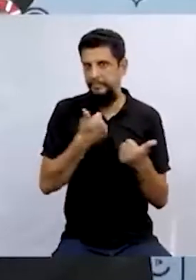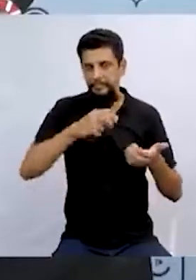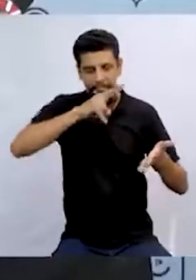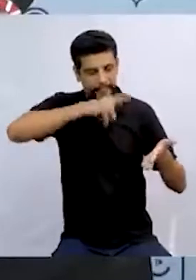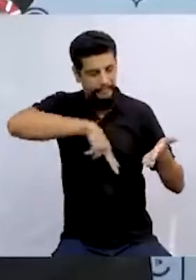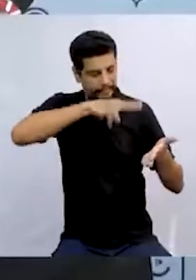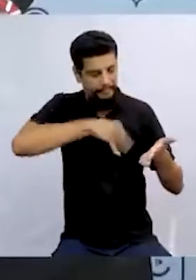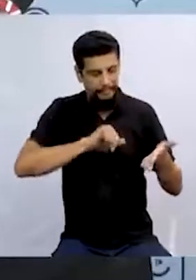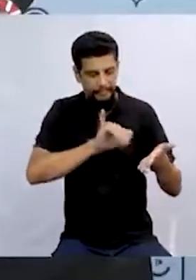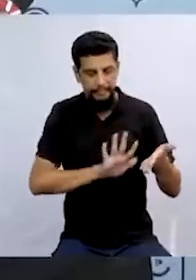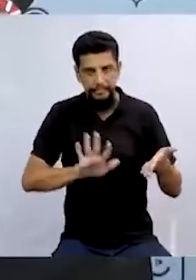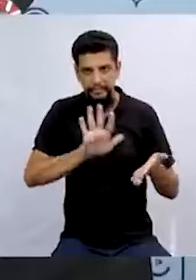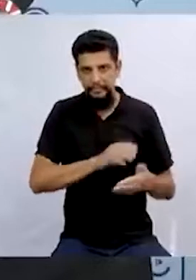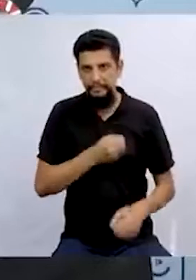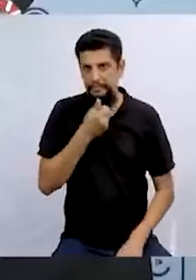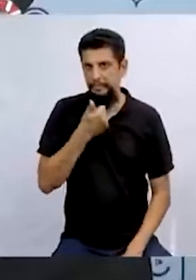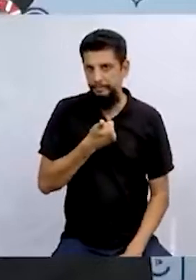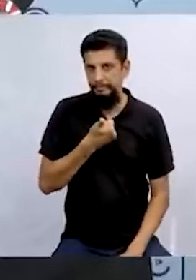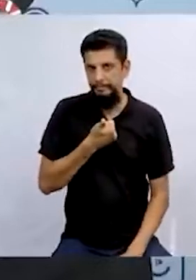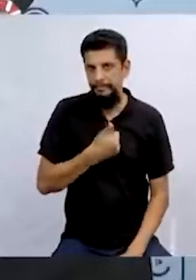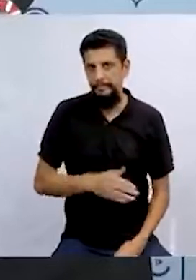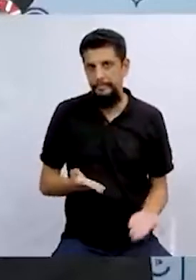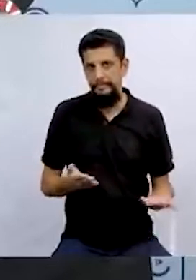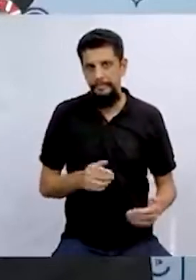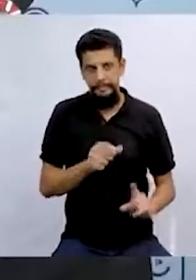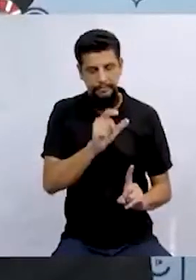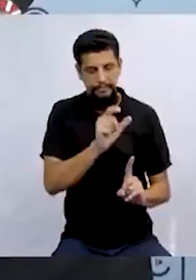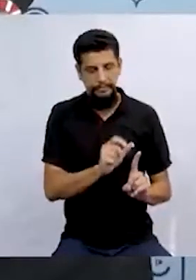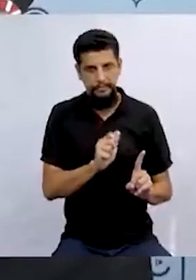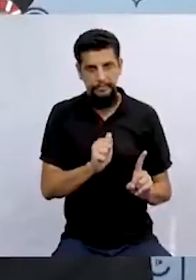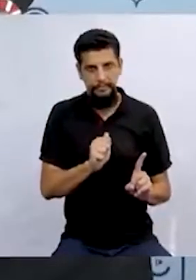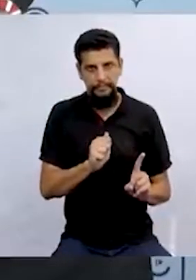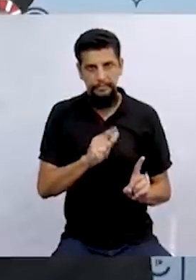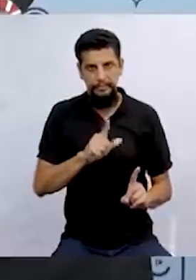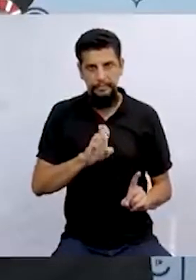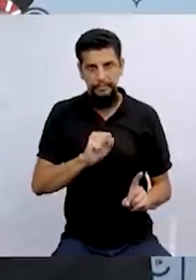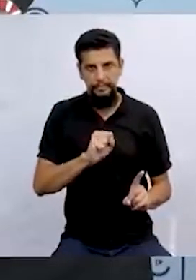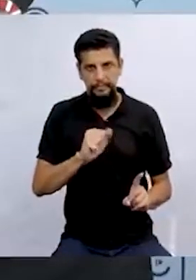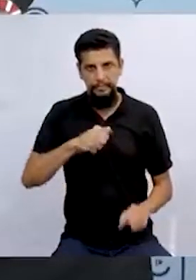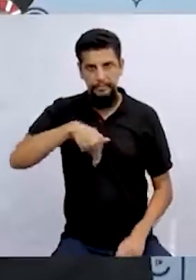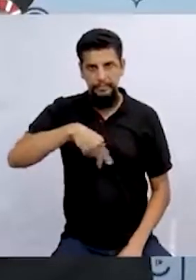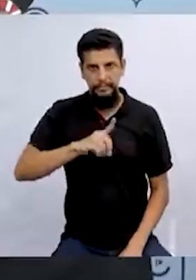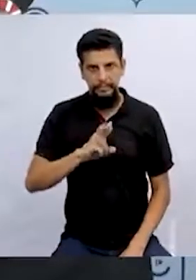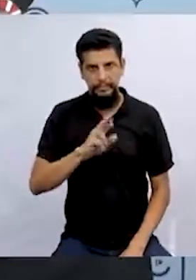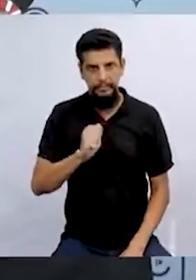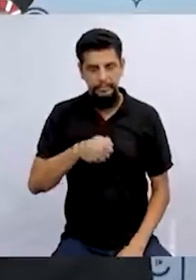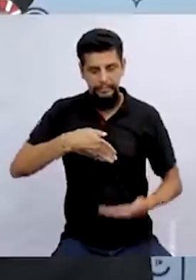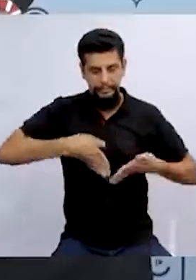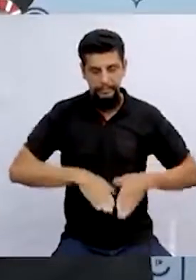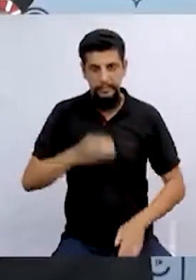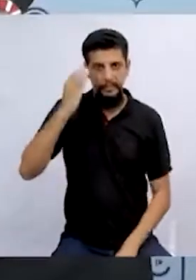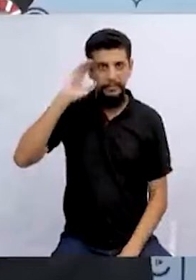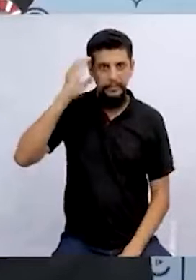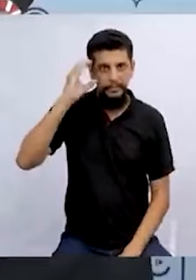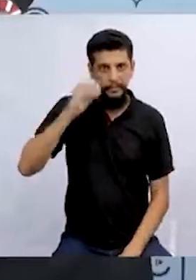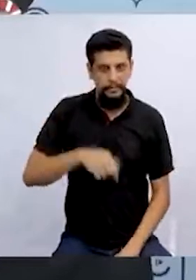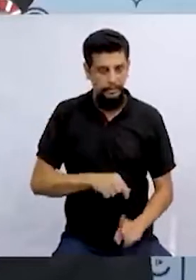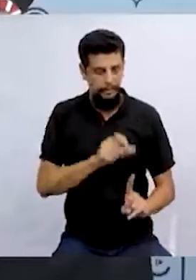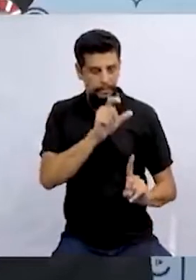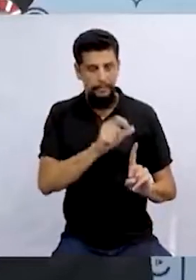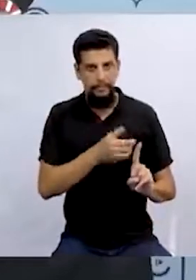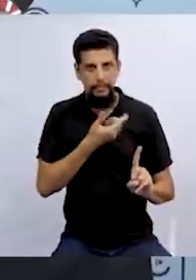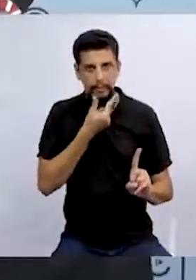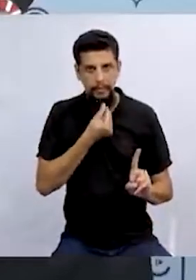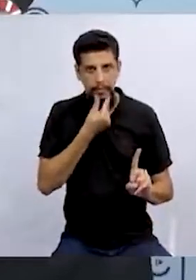ler as imagens também. A Alessandra é daqui de Curitiba e o Anderson vai conversar com